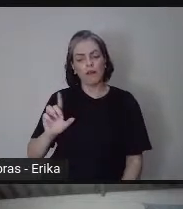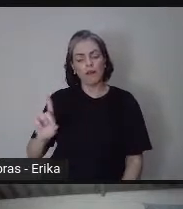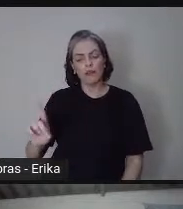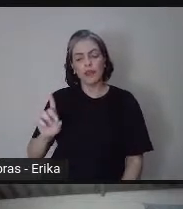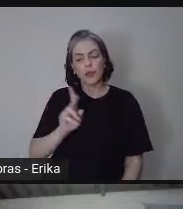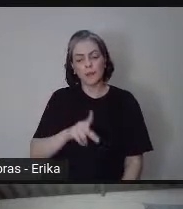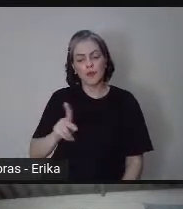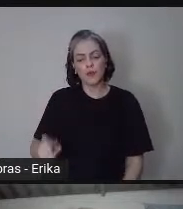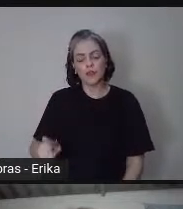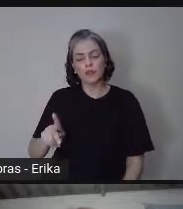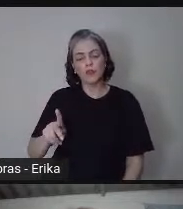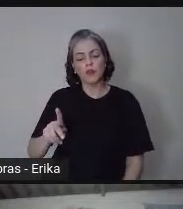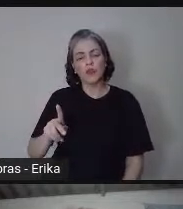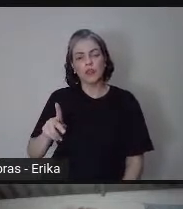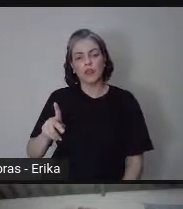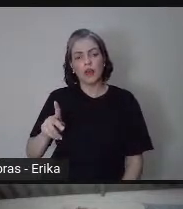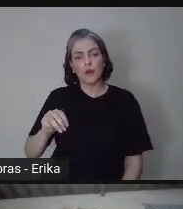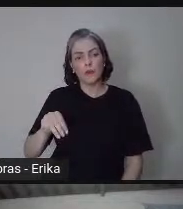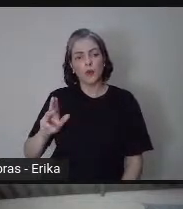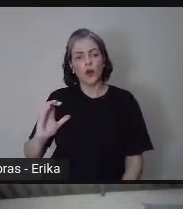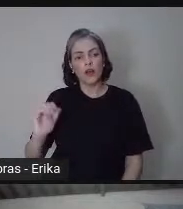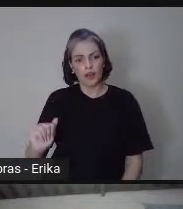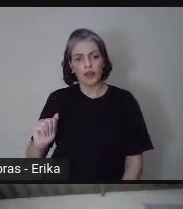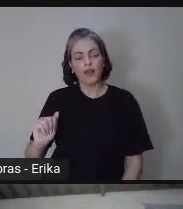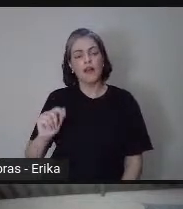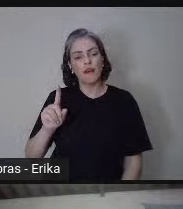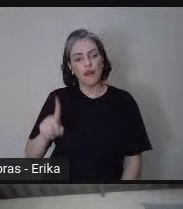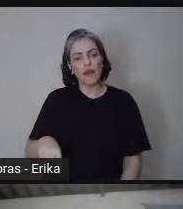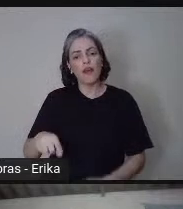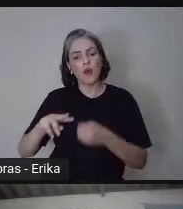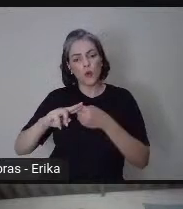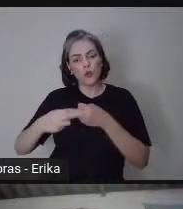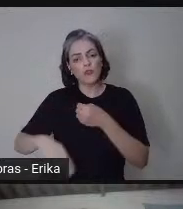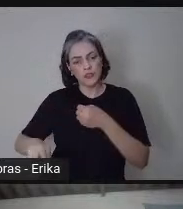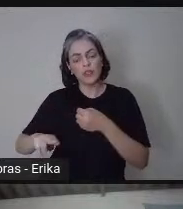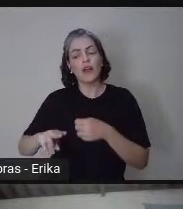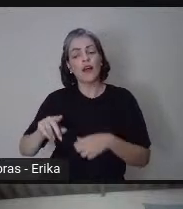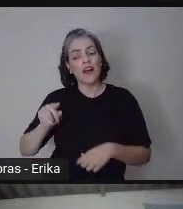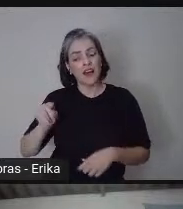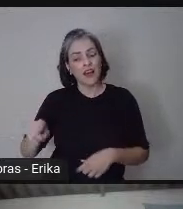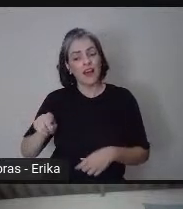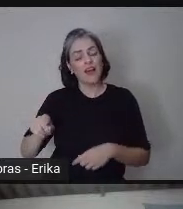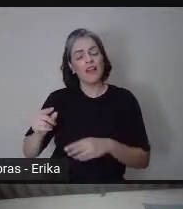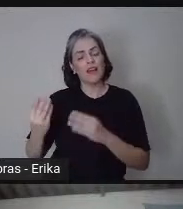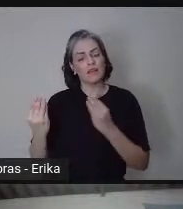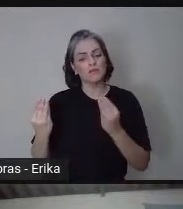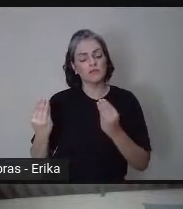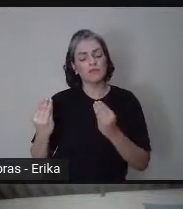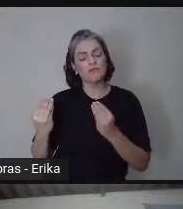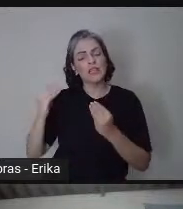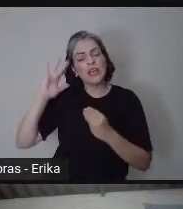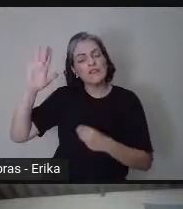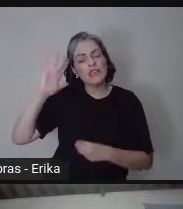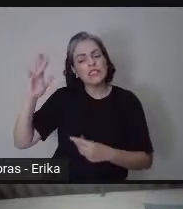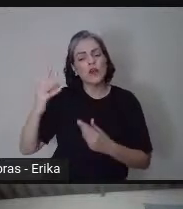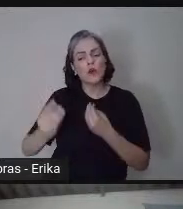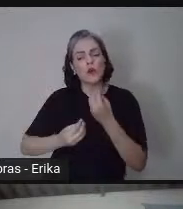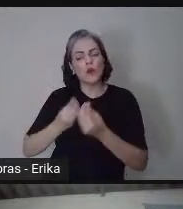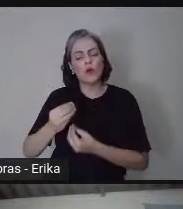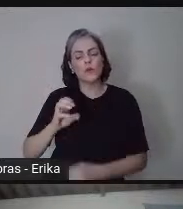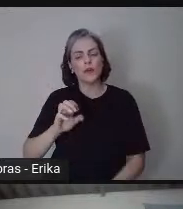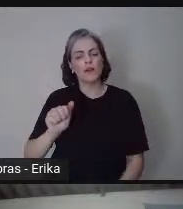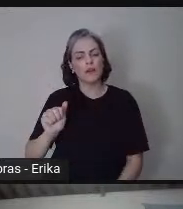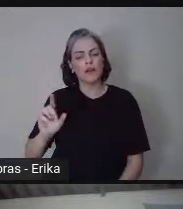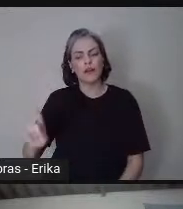que é da Universidade Federal do Espírito Santo também, que faz uma breve reflexão sobre a EAD, O